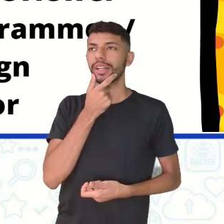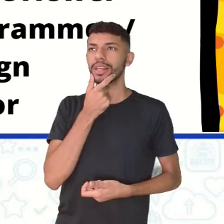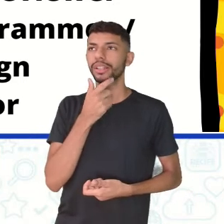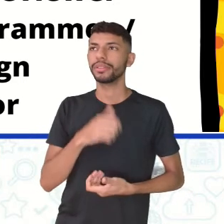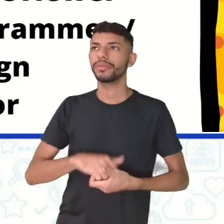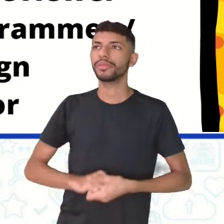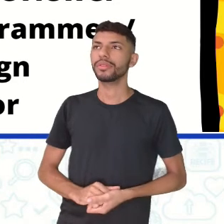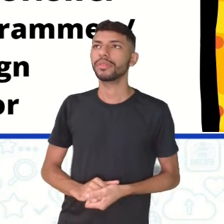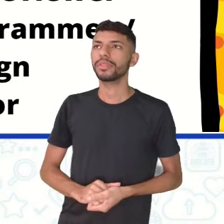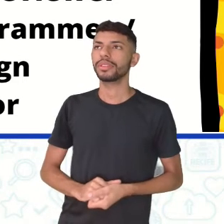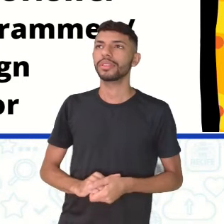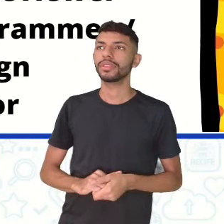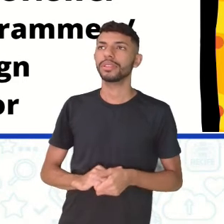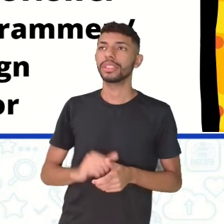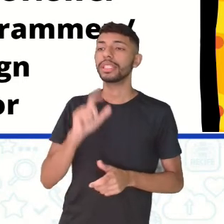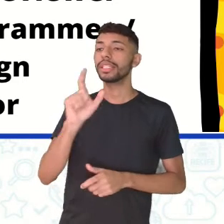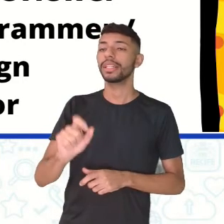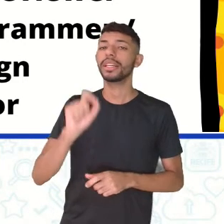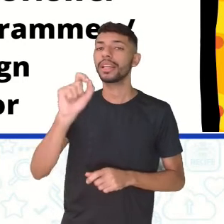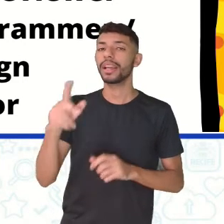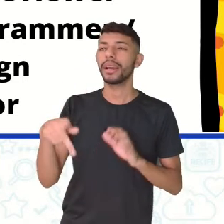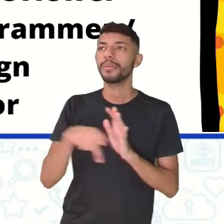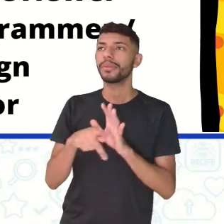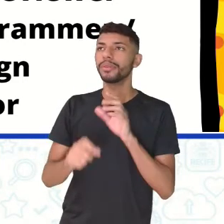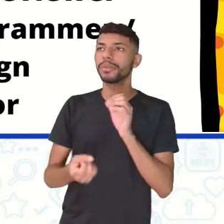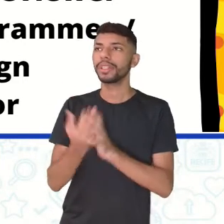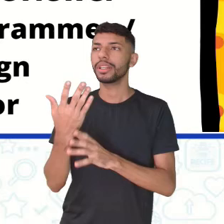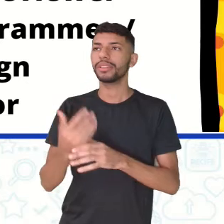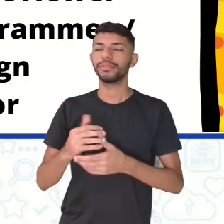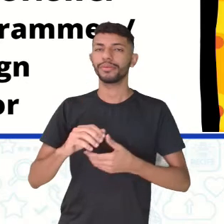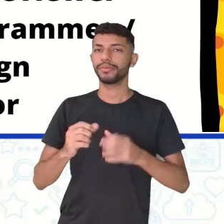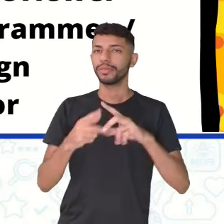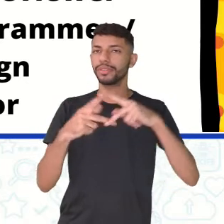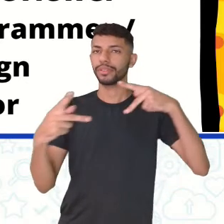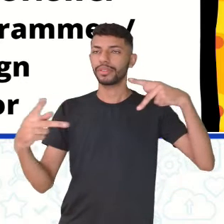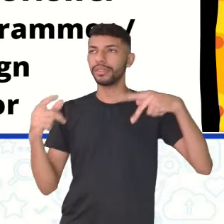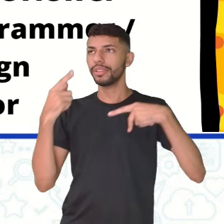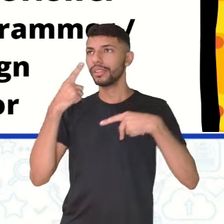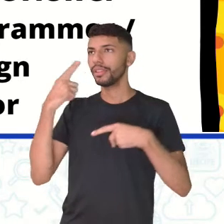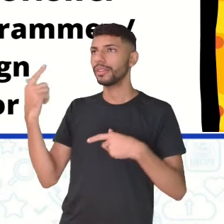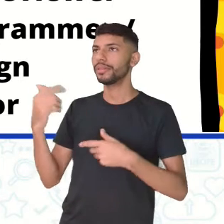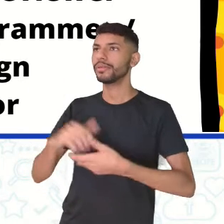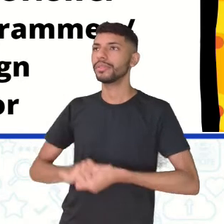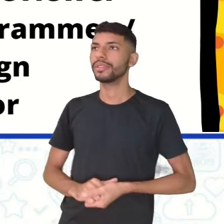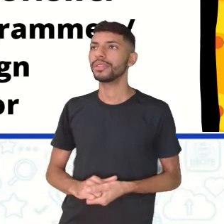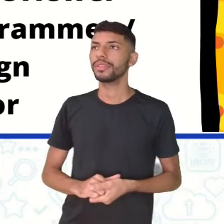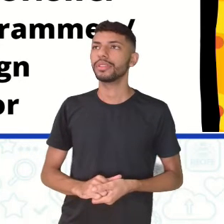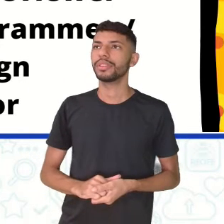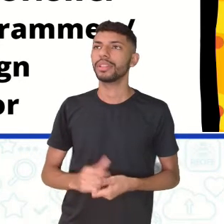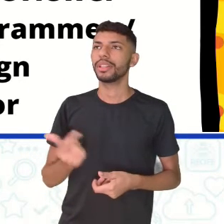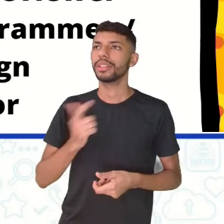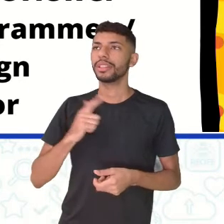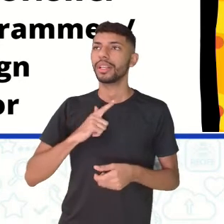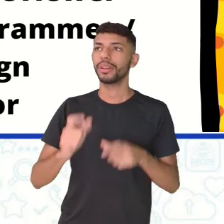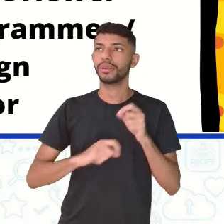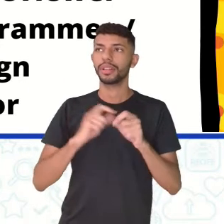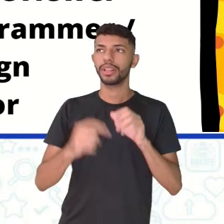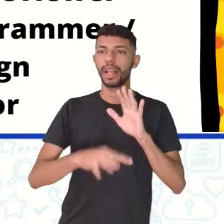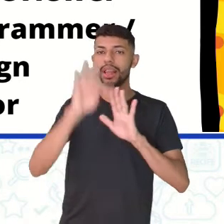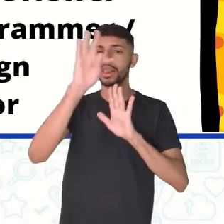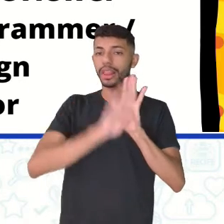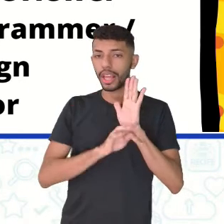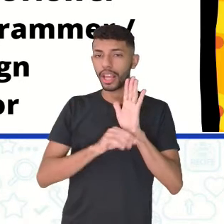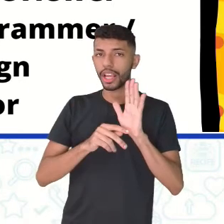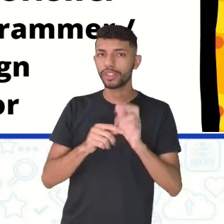Books. Quem são os produtores aí dos Comics Books? Vou ler isso aqui de parte de cá, pessoal. Ó, temos o revisor de texto, revisor de